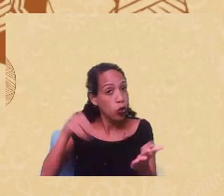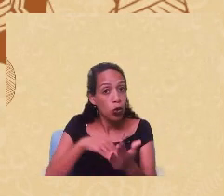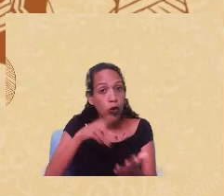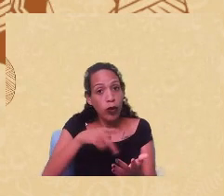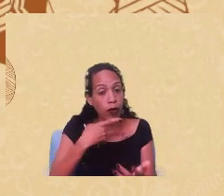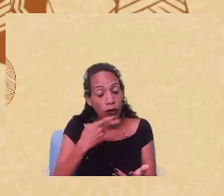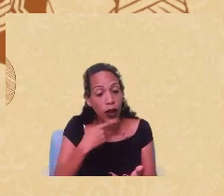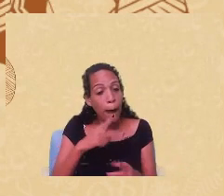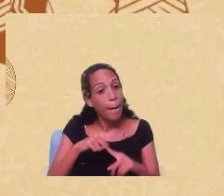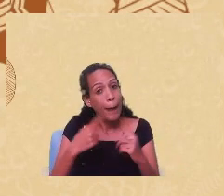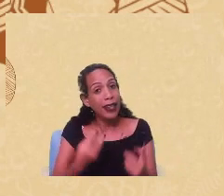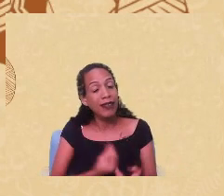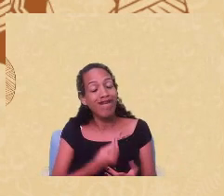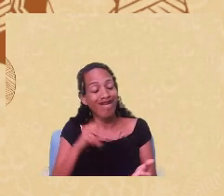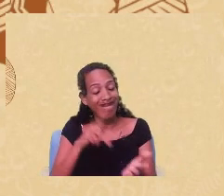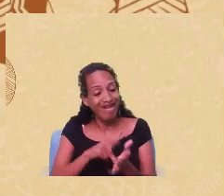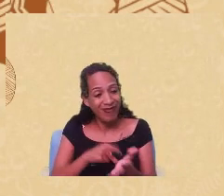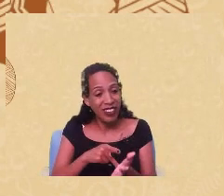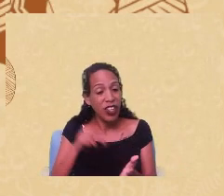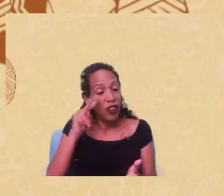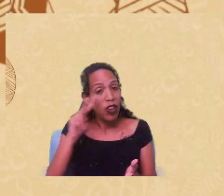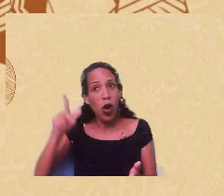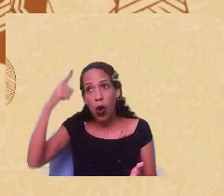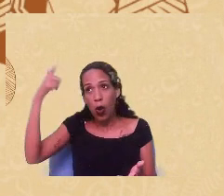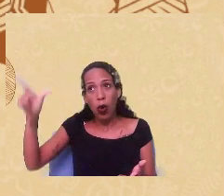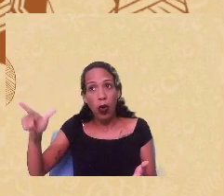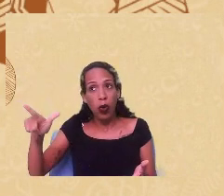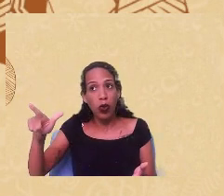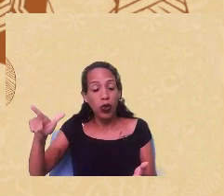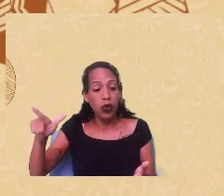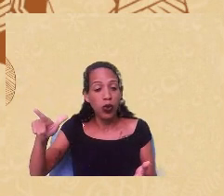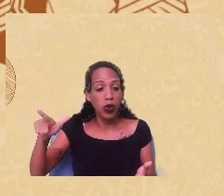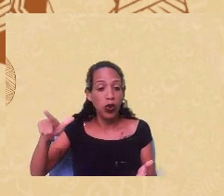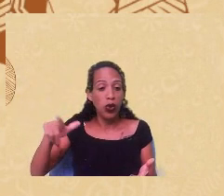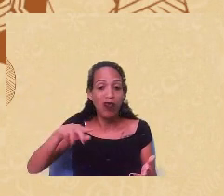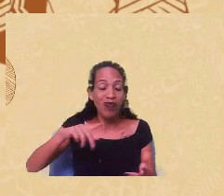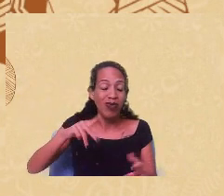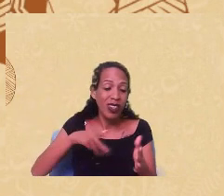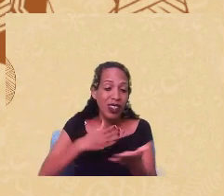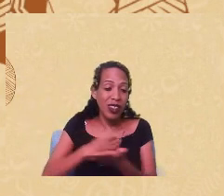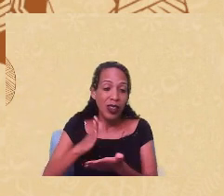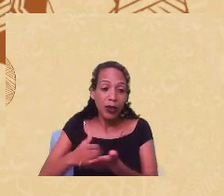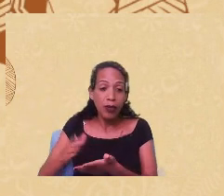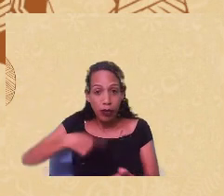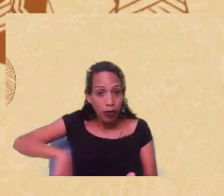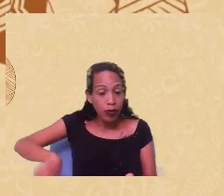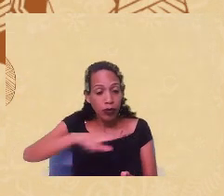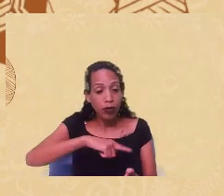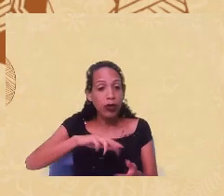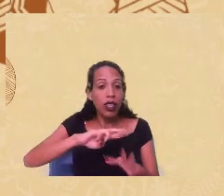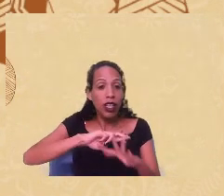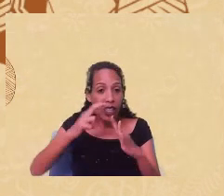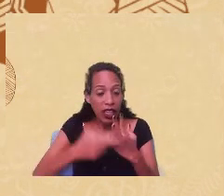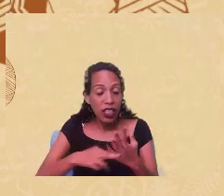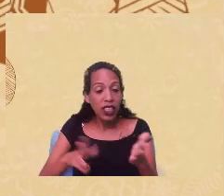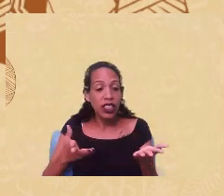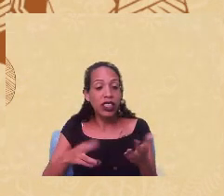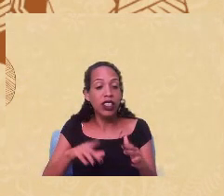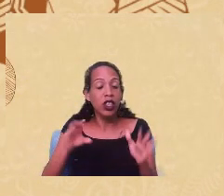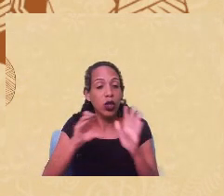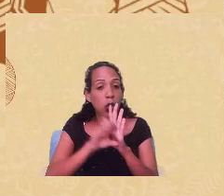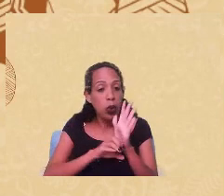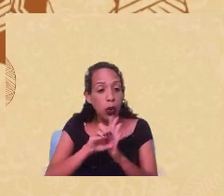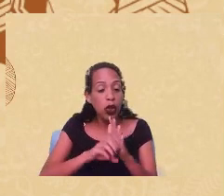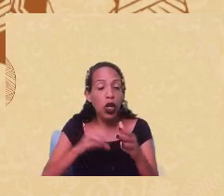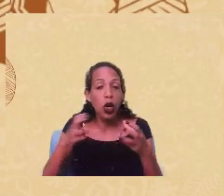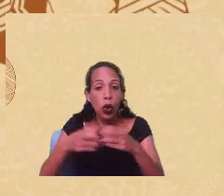mas, na realidade, eu vejo outra coisa circulando no nosso campo, inclusive no nosso campo, nas nossas redes, nos nossos conjuntos do WhatsApp. Como